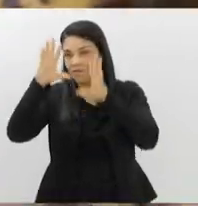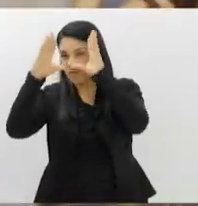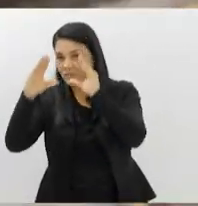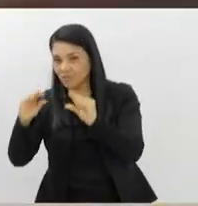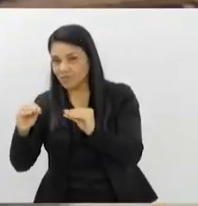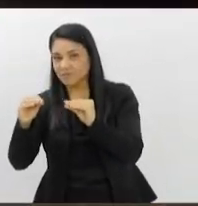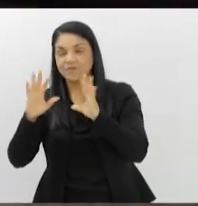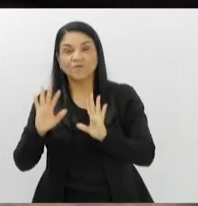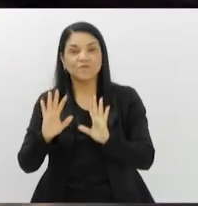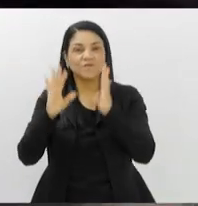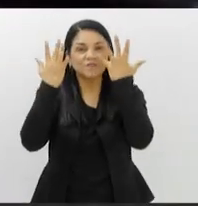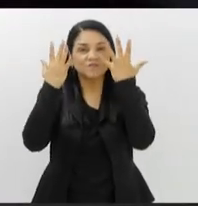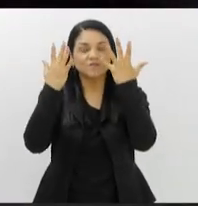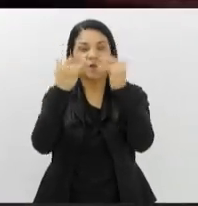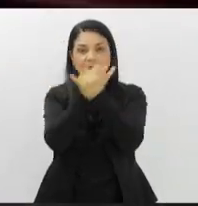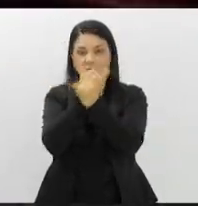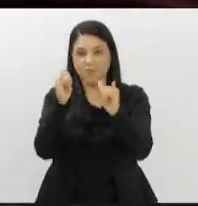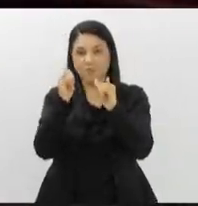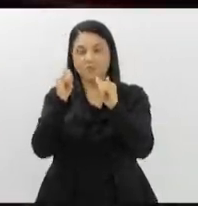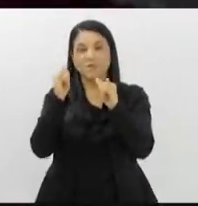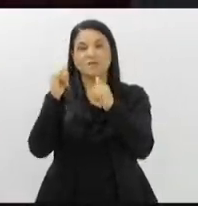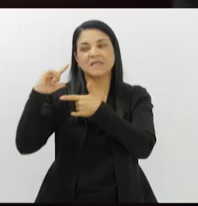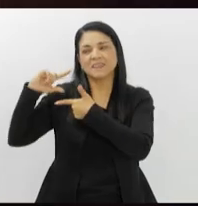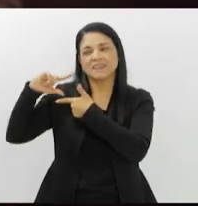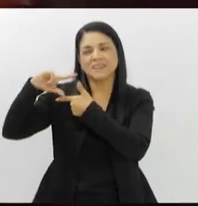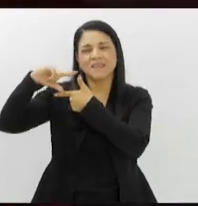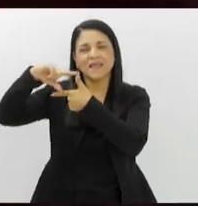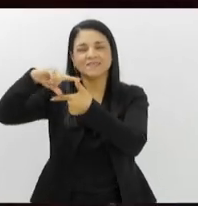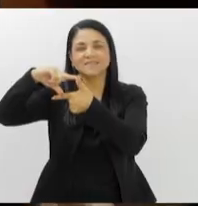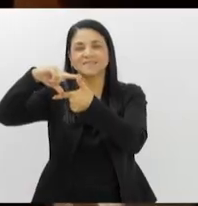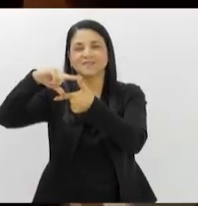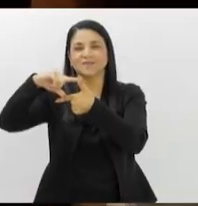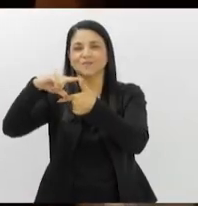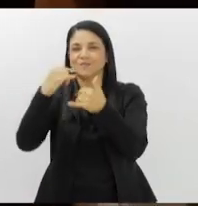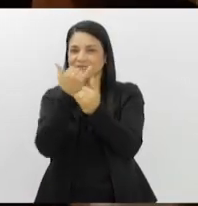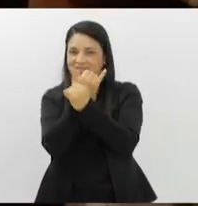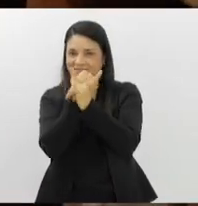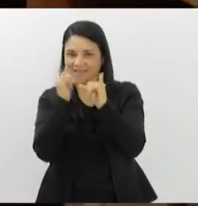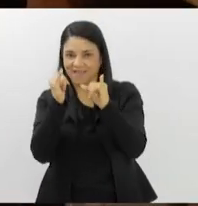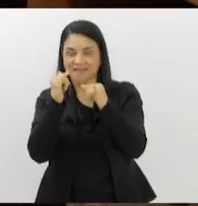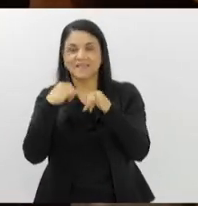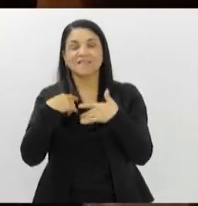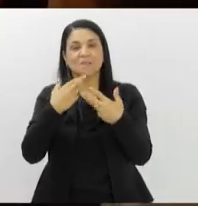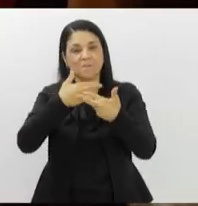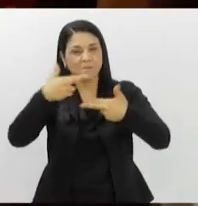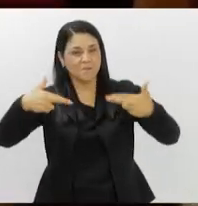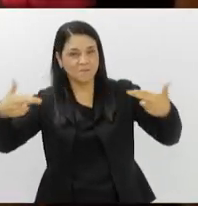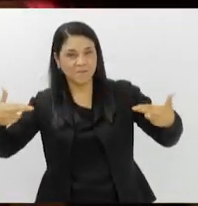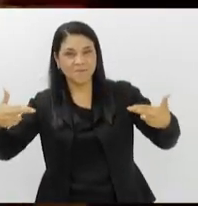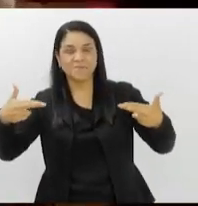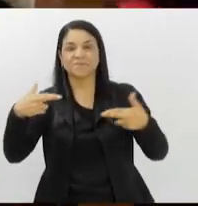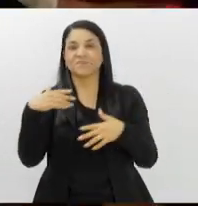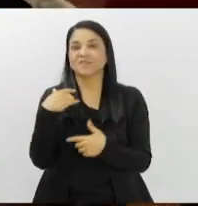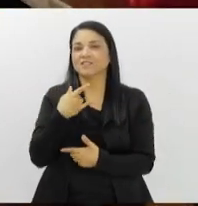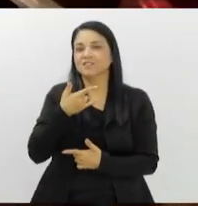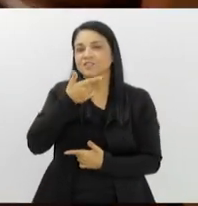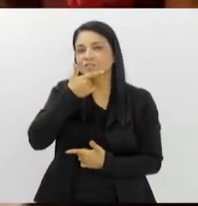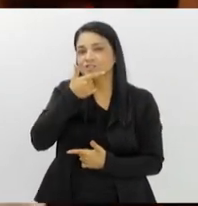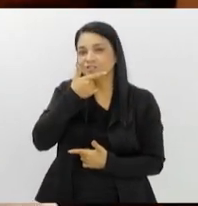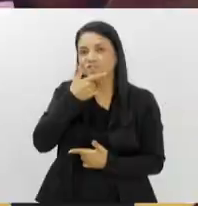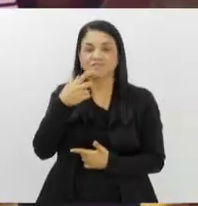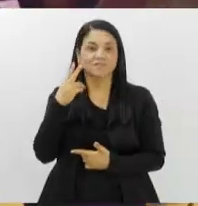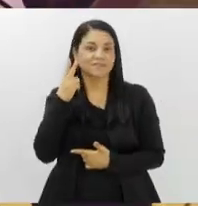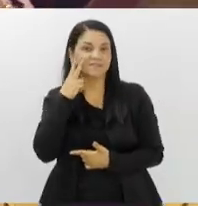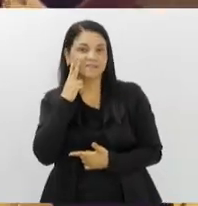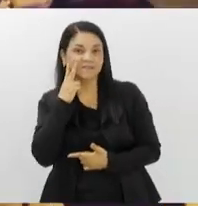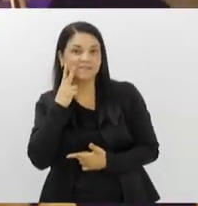festival vai promover uma imersão nas tradições da Itália. Vai ter muita massa, gelatos, queijos e vinhos,